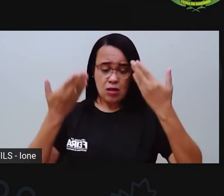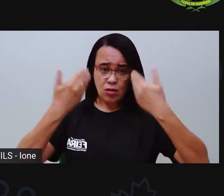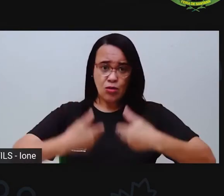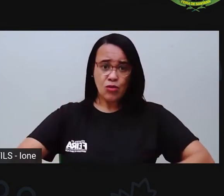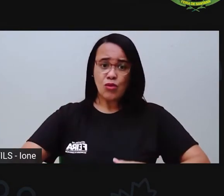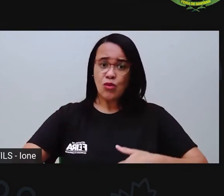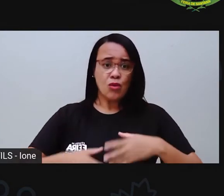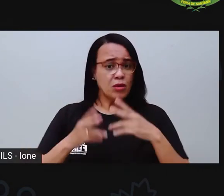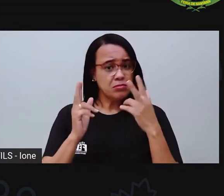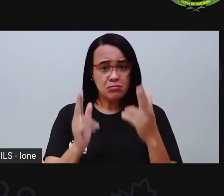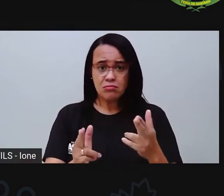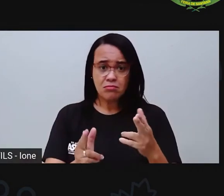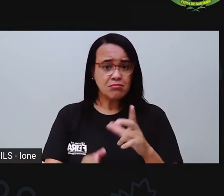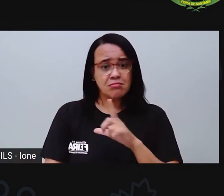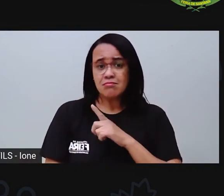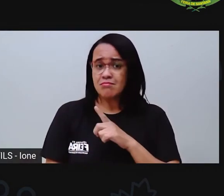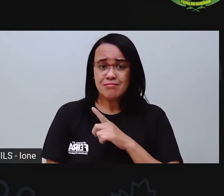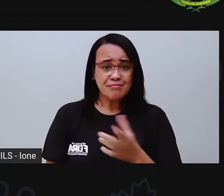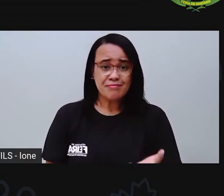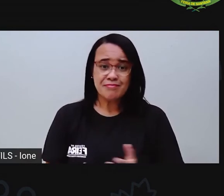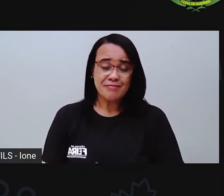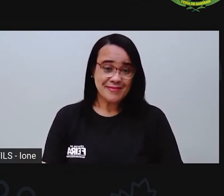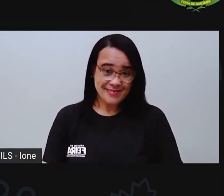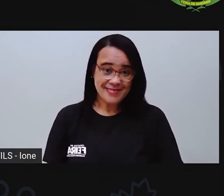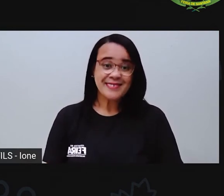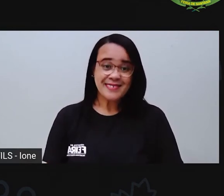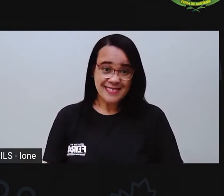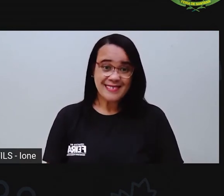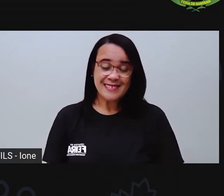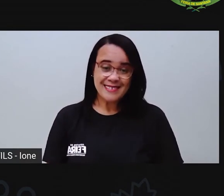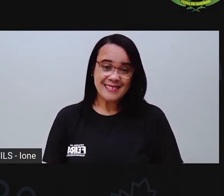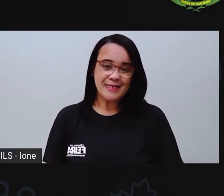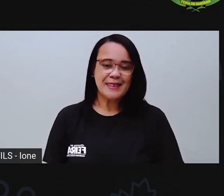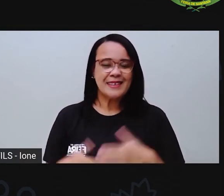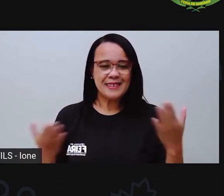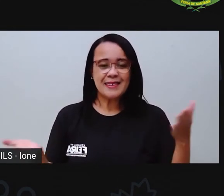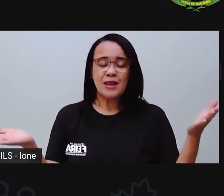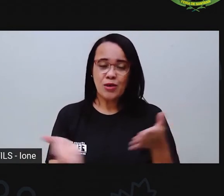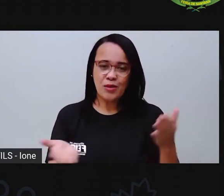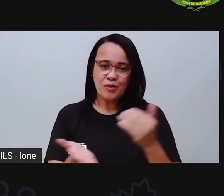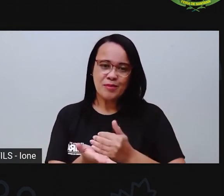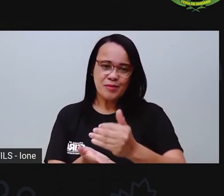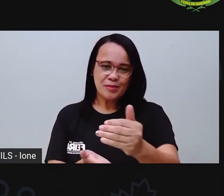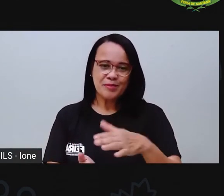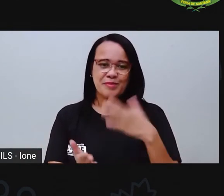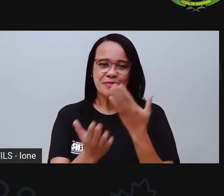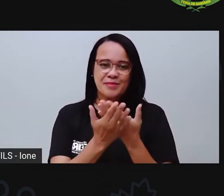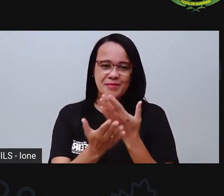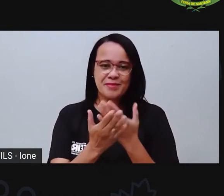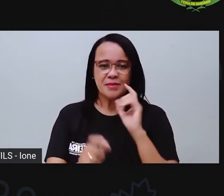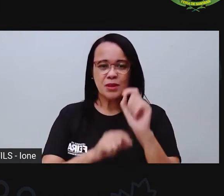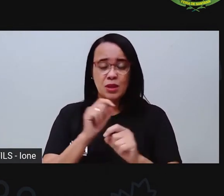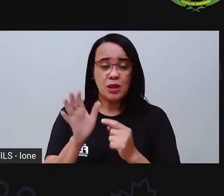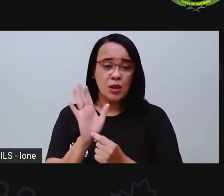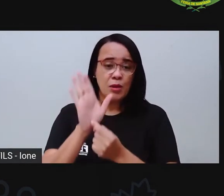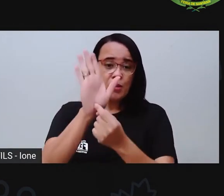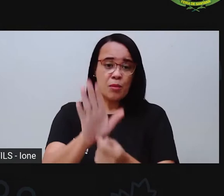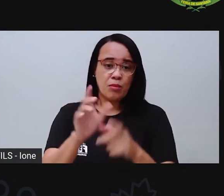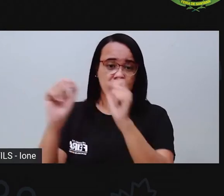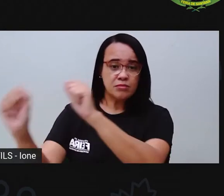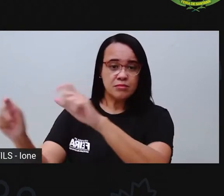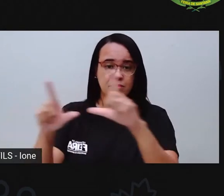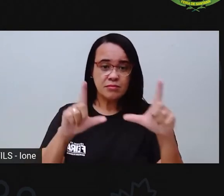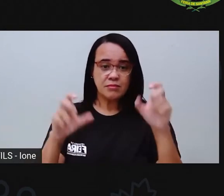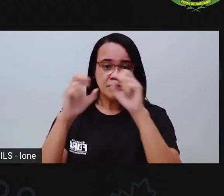ser, certo? Então vamos lá? Então agora a gente vai para a nossa aula, né? E aí eu quero apresentar para vocês o tema